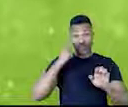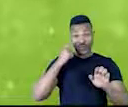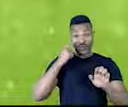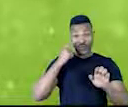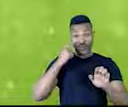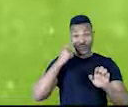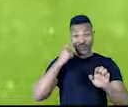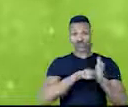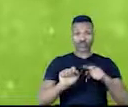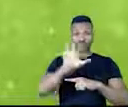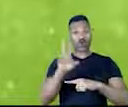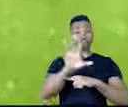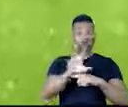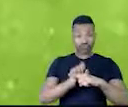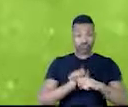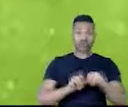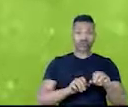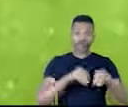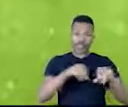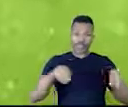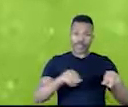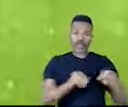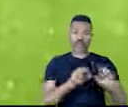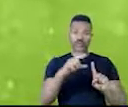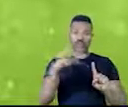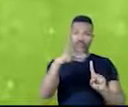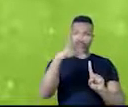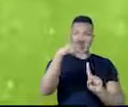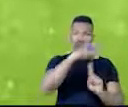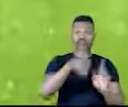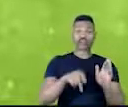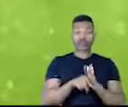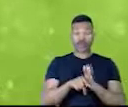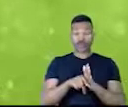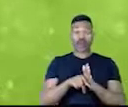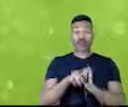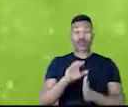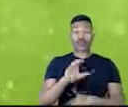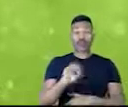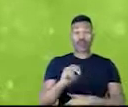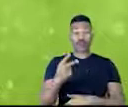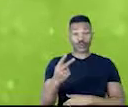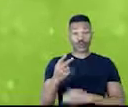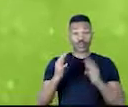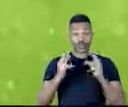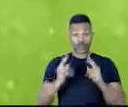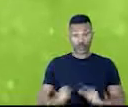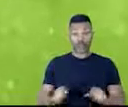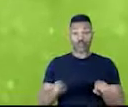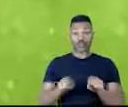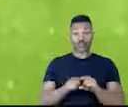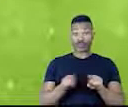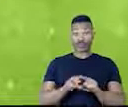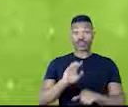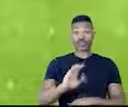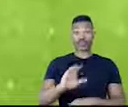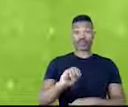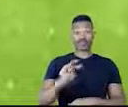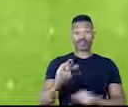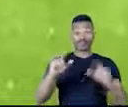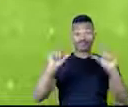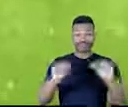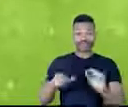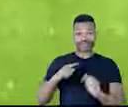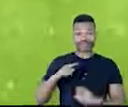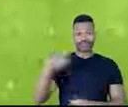produção de soja. Já temos a carne carbono neutro e a carne de baixo carbono, que já está no mercado, lá no Brasil. Então a